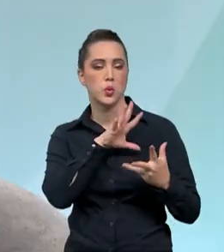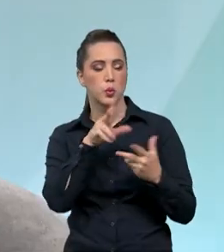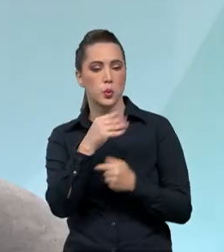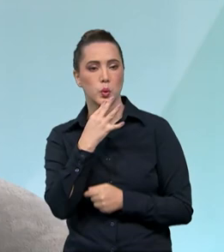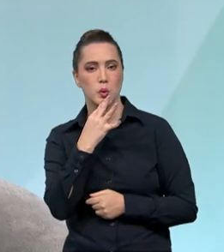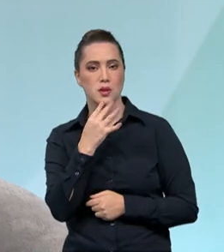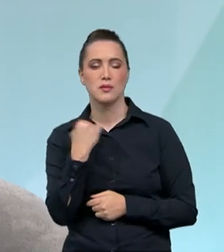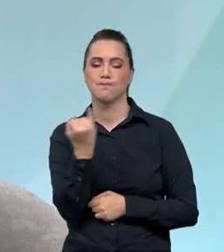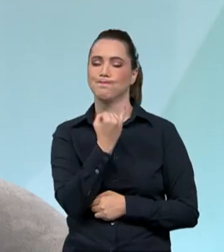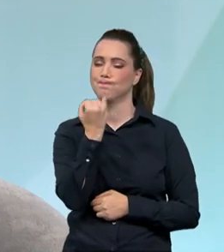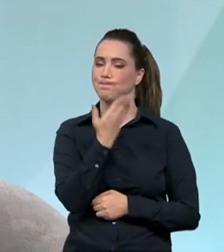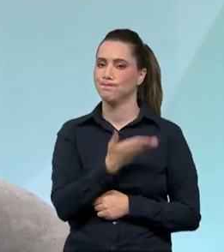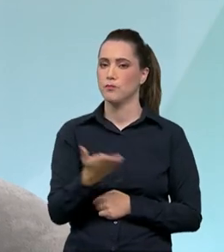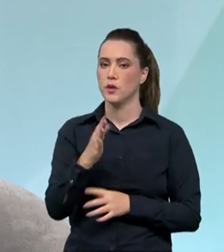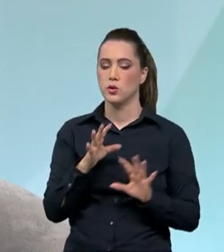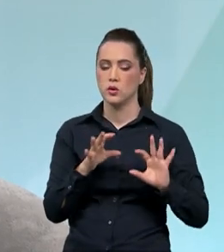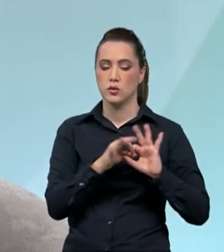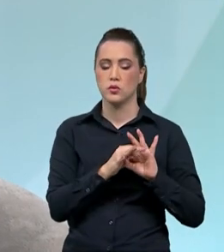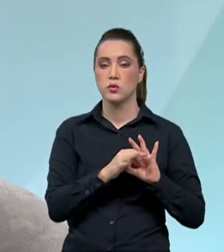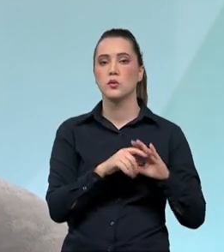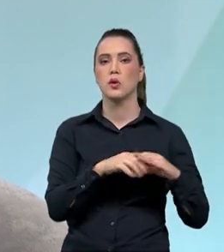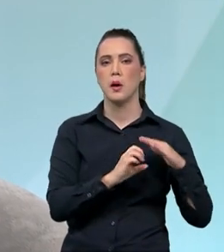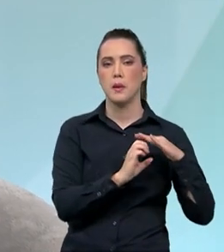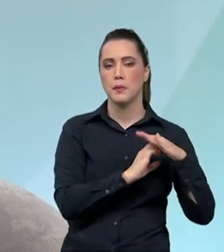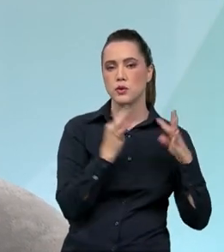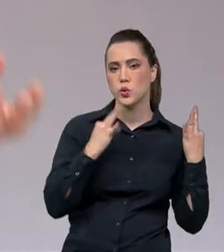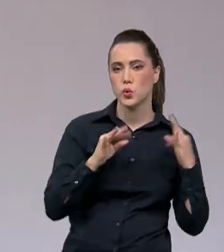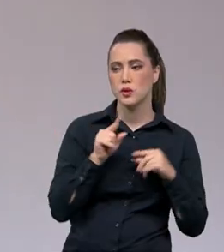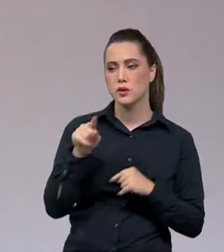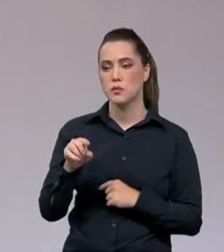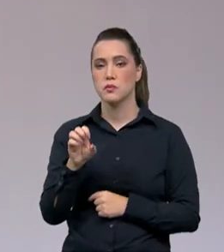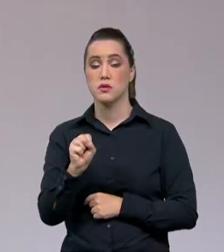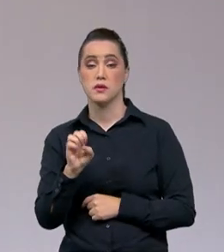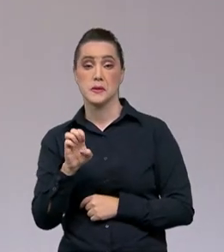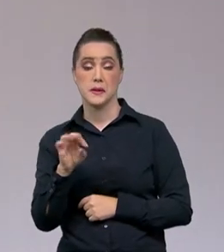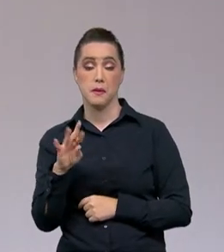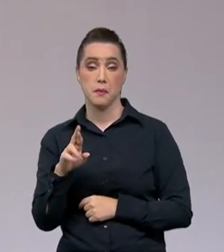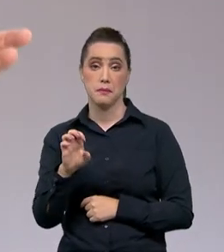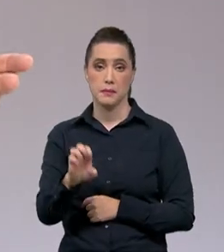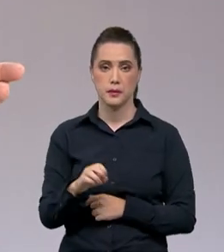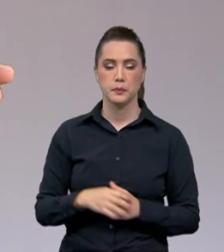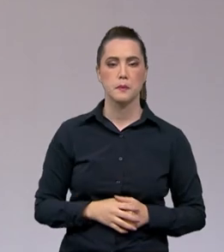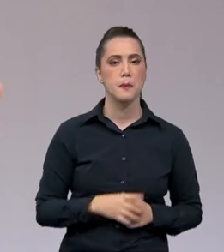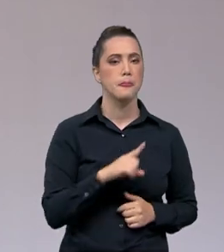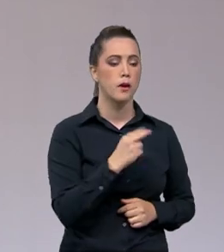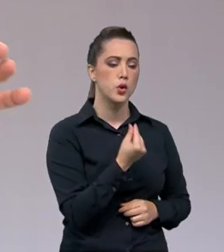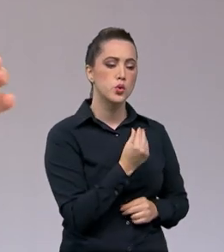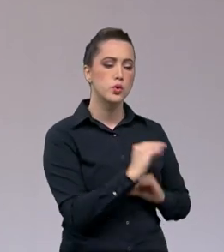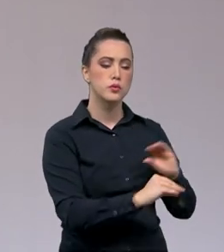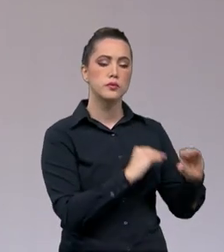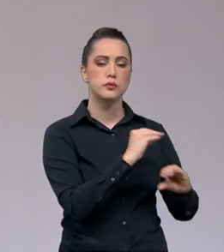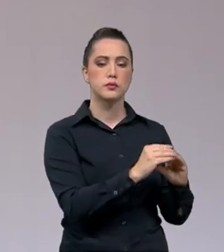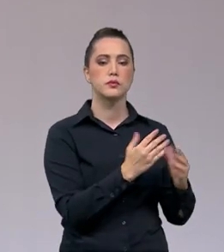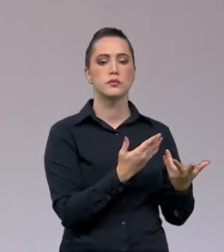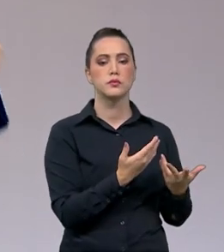muito frutífera entre a Embratu e o Sebrae. E os investimentos nesse tipo de ação estão